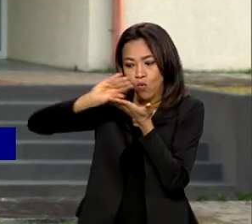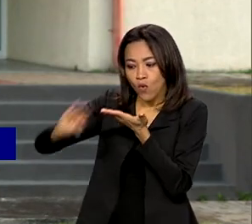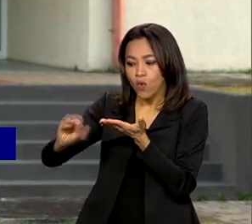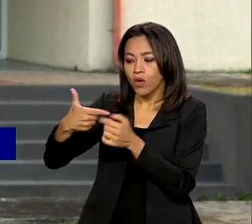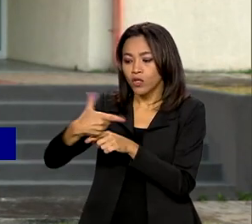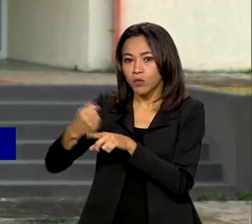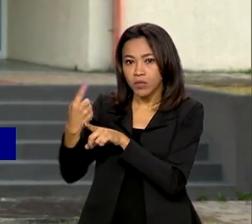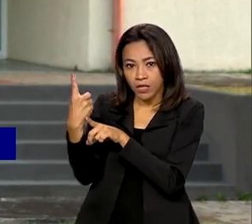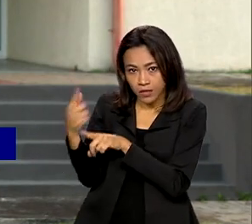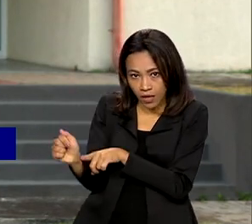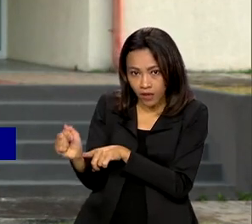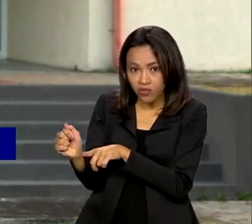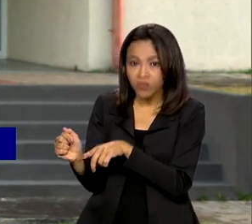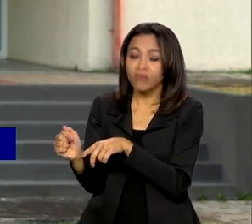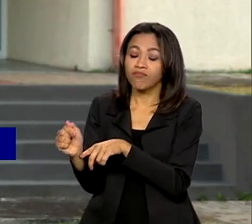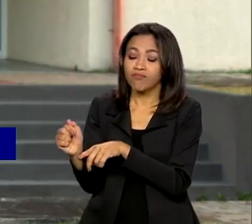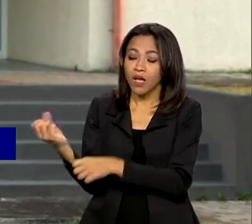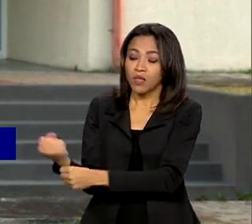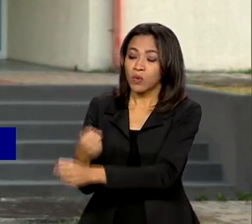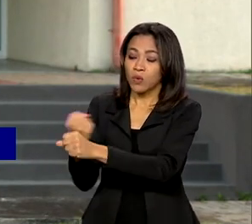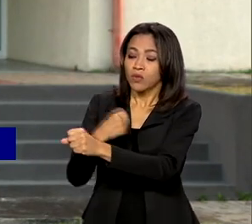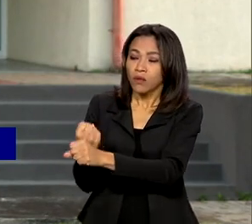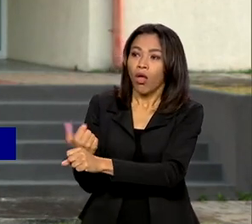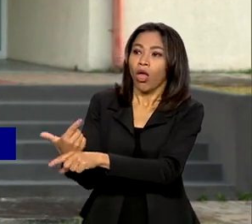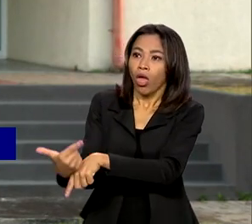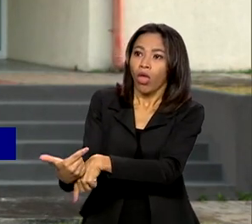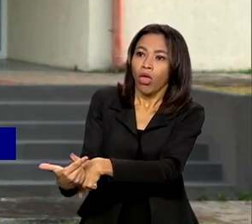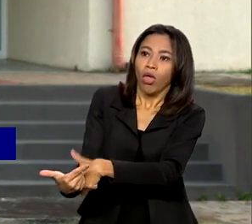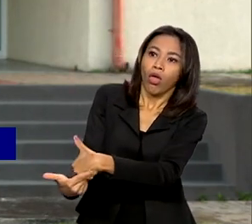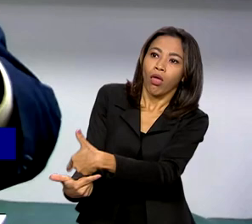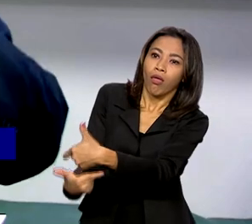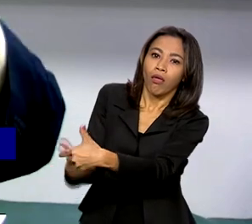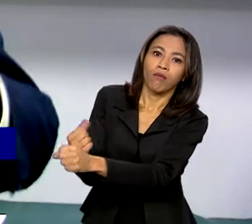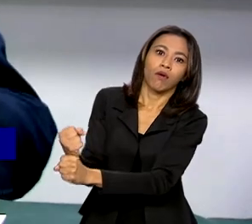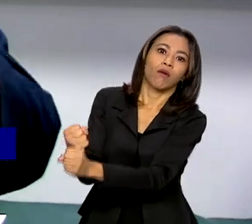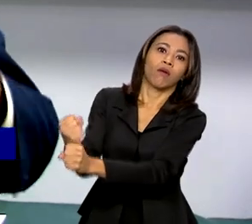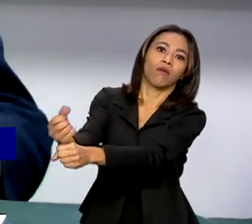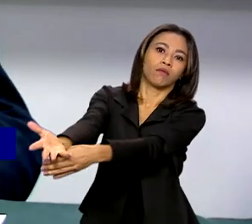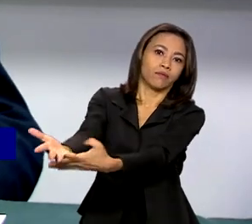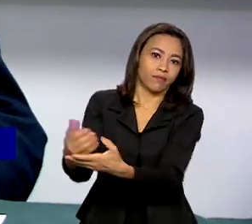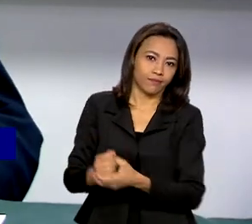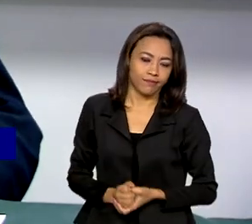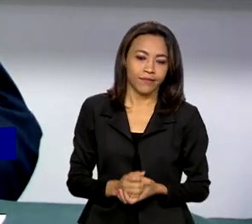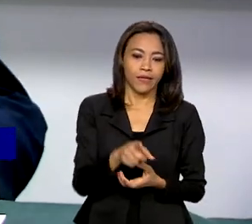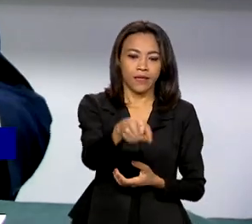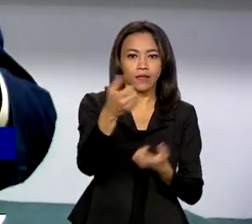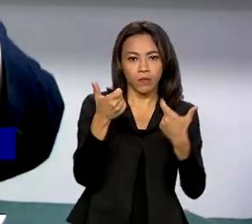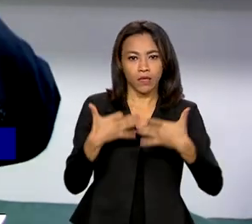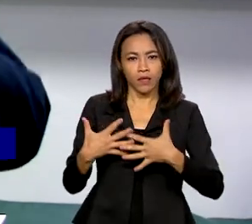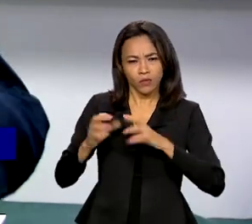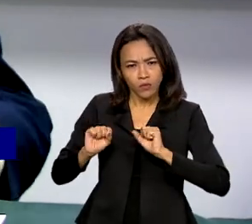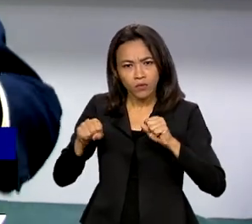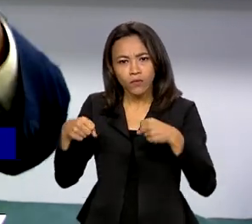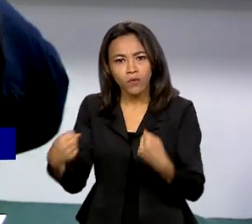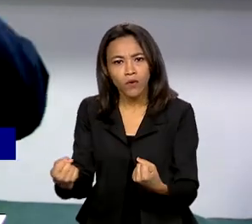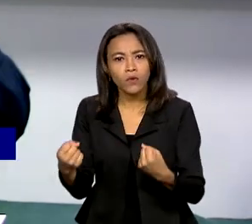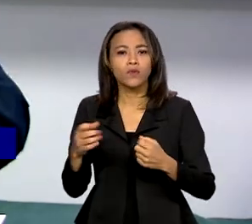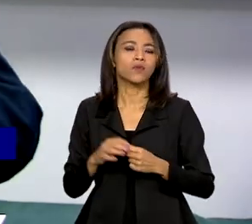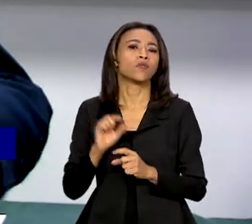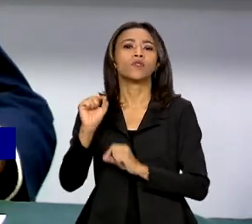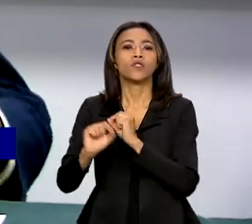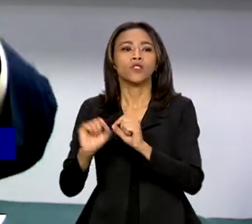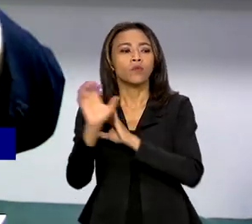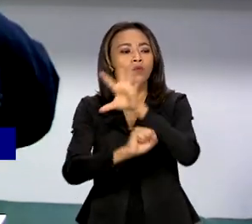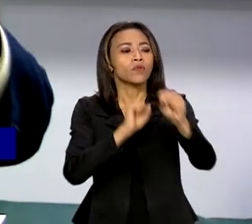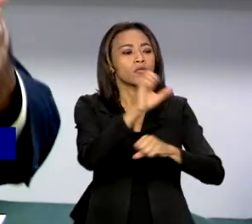2017 fez as obras se arrastarem pelos últimos anos. Um esforço nosso de captar recursos, de